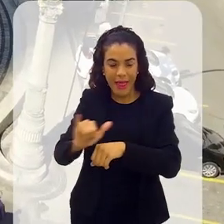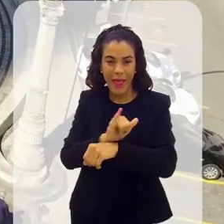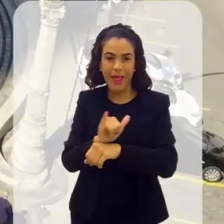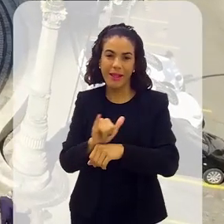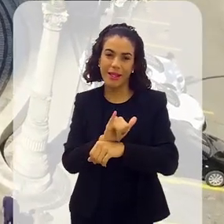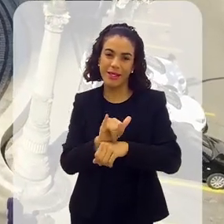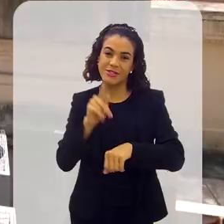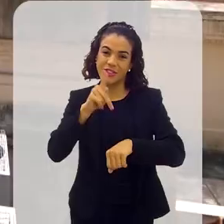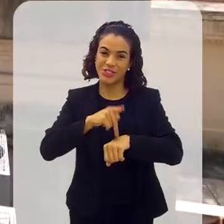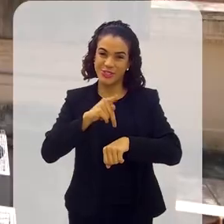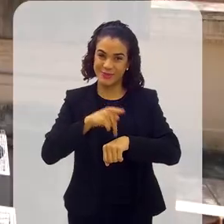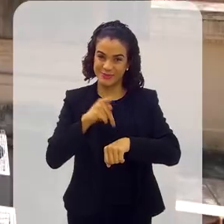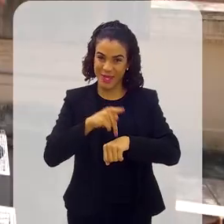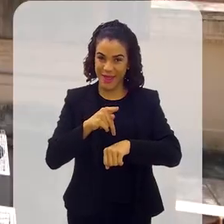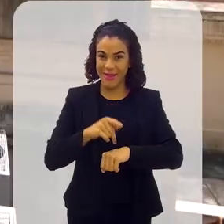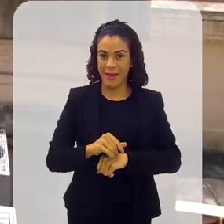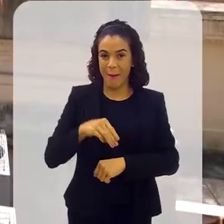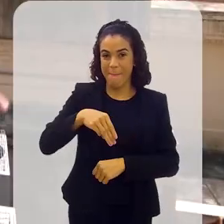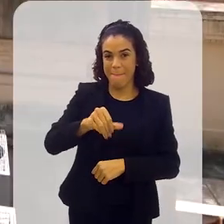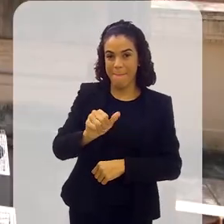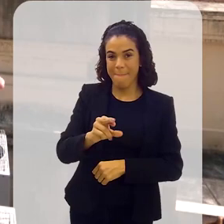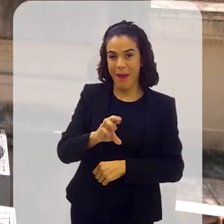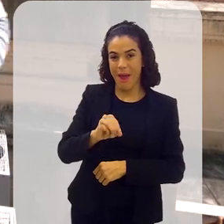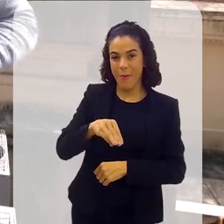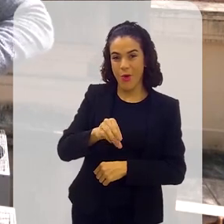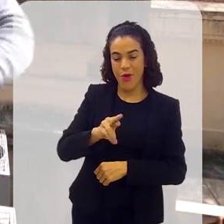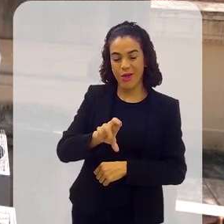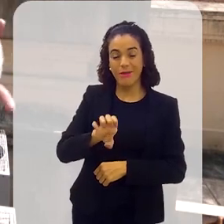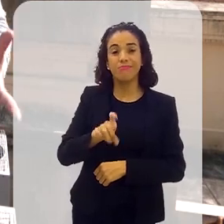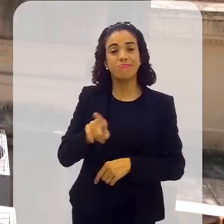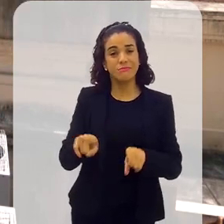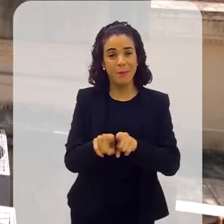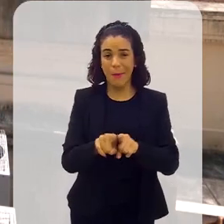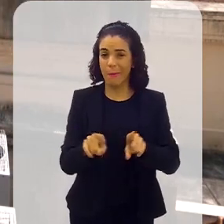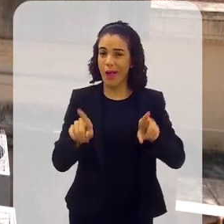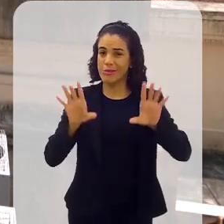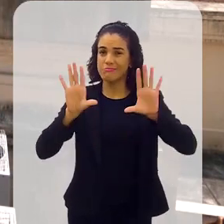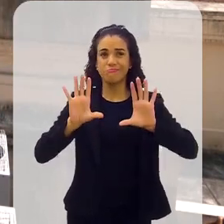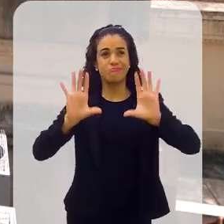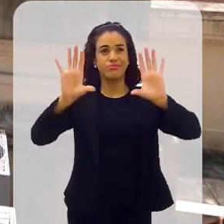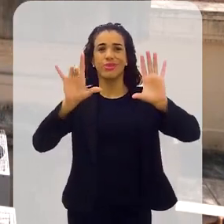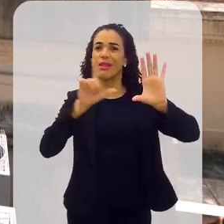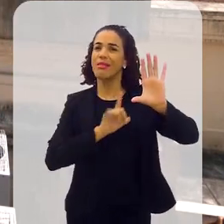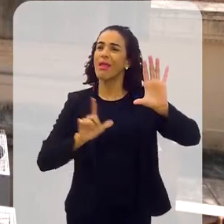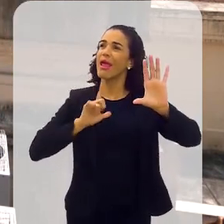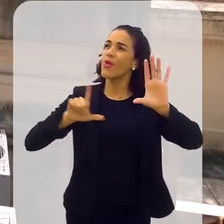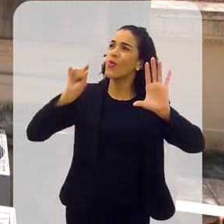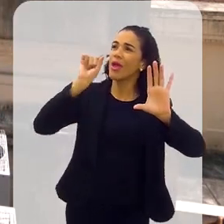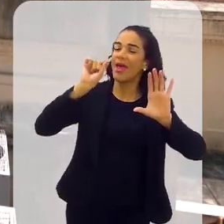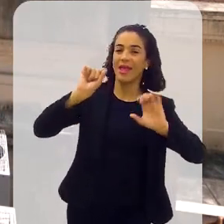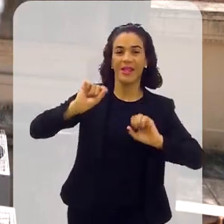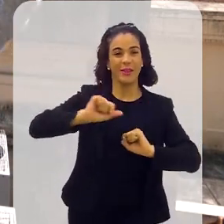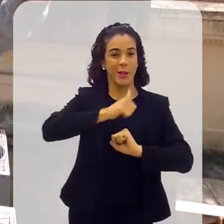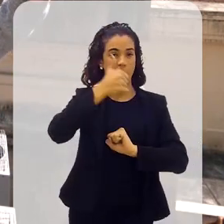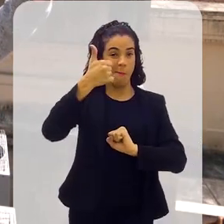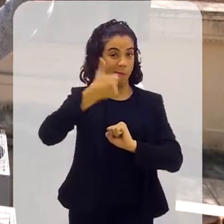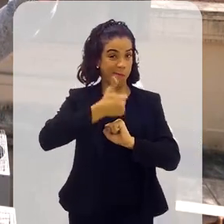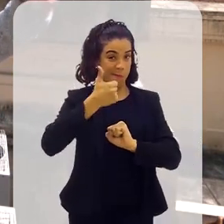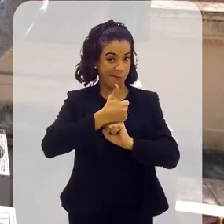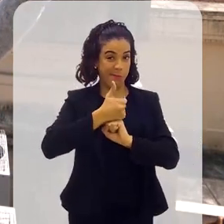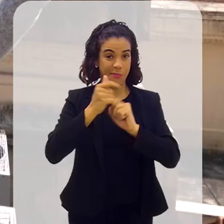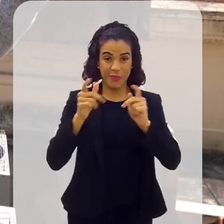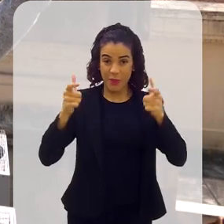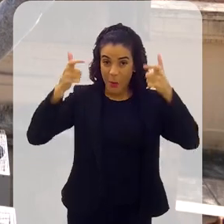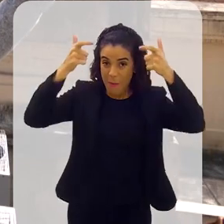mármore revestido. E, principalmente, pela própria temática que está ali presente. O que nós temos? Dom Pedro I,